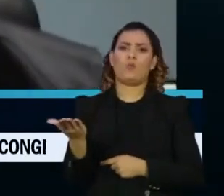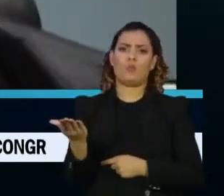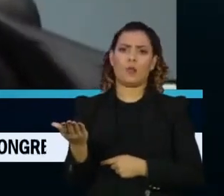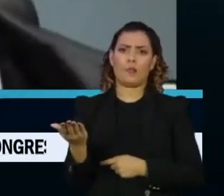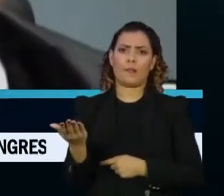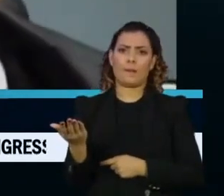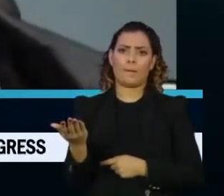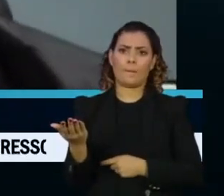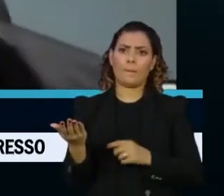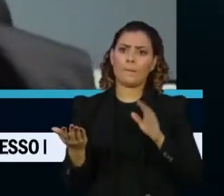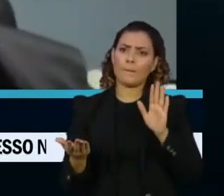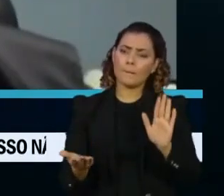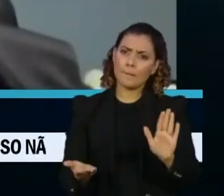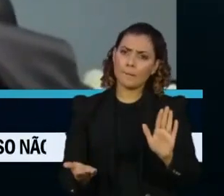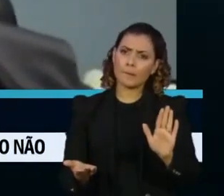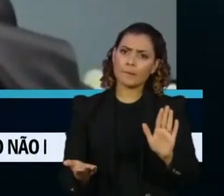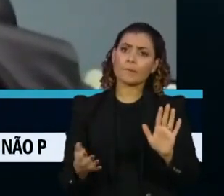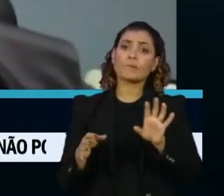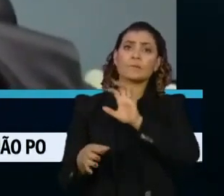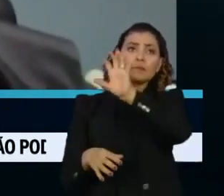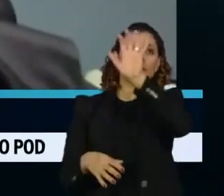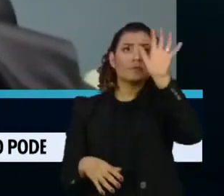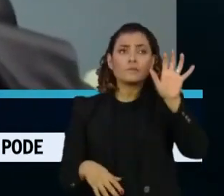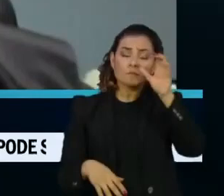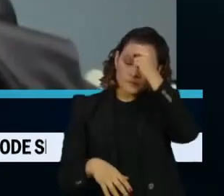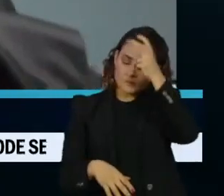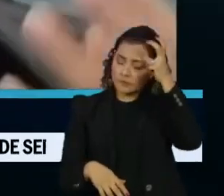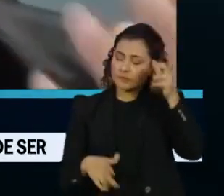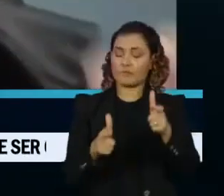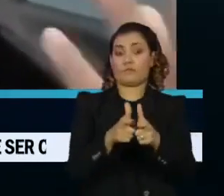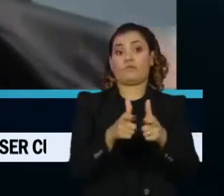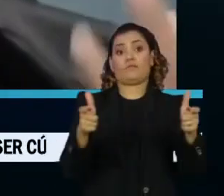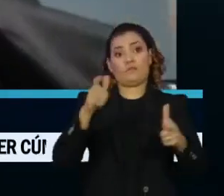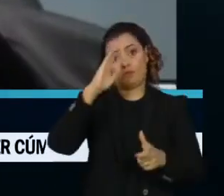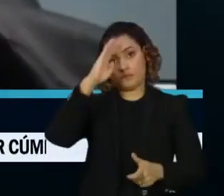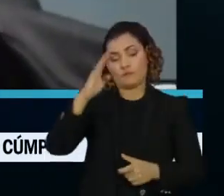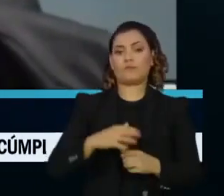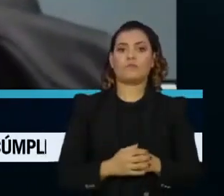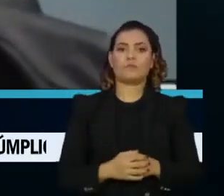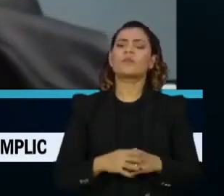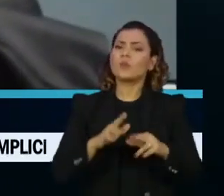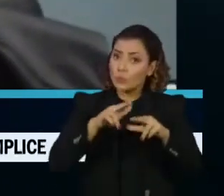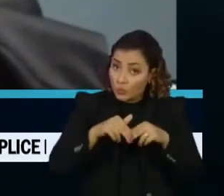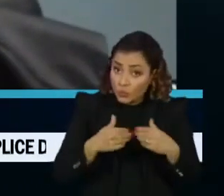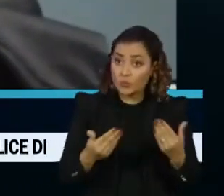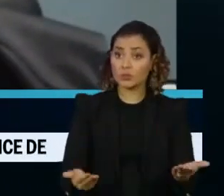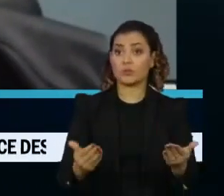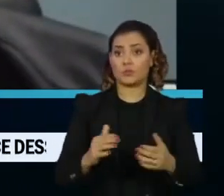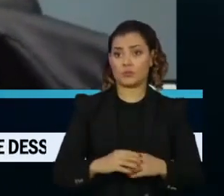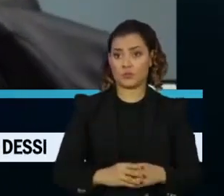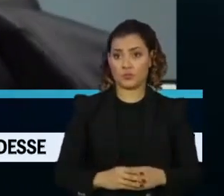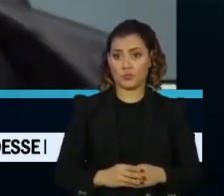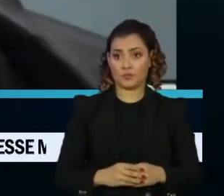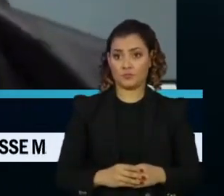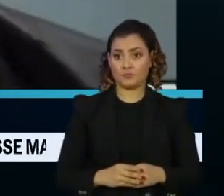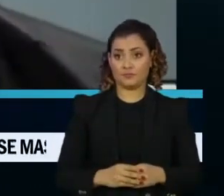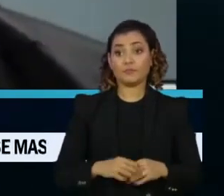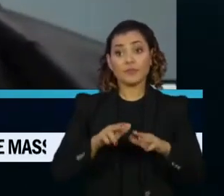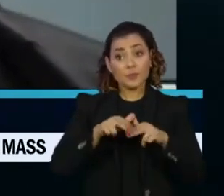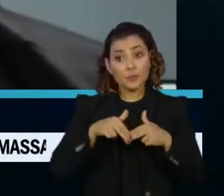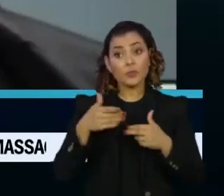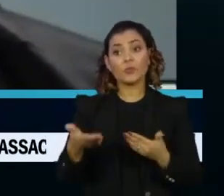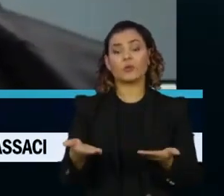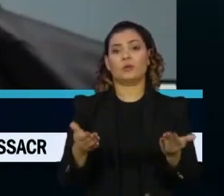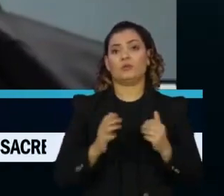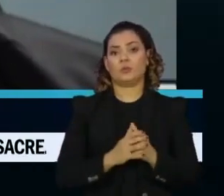o mais está com os estados e municípios. Foi dentro desta lógica, que não foi